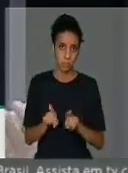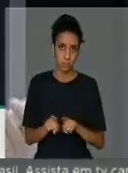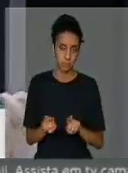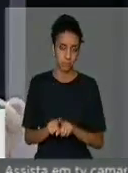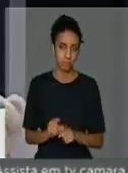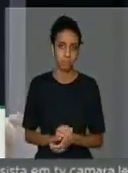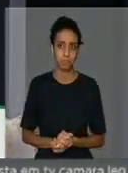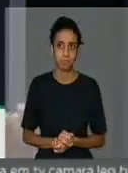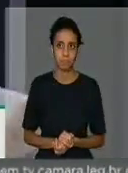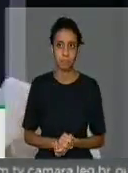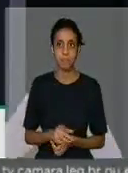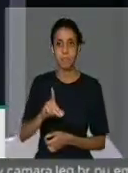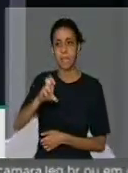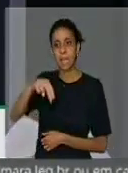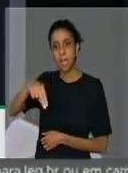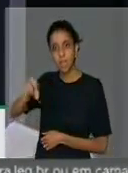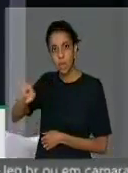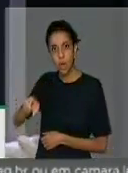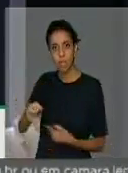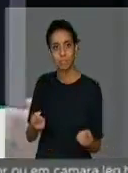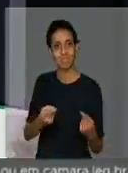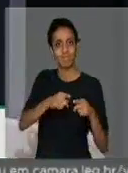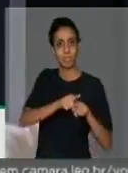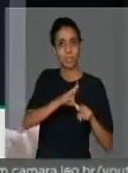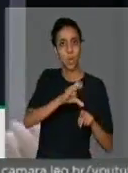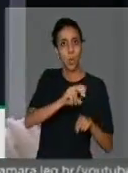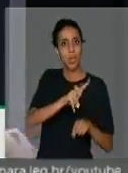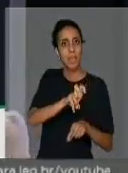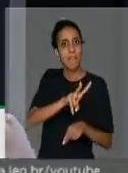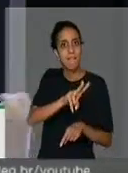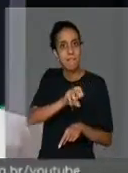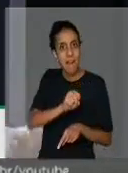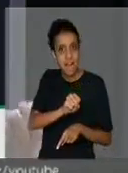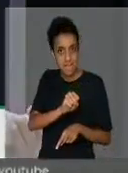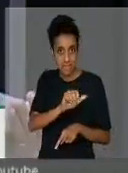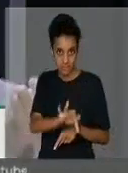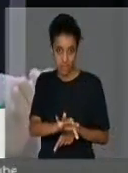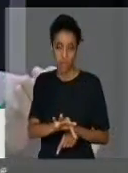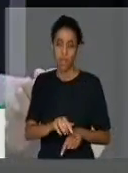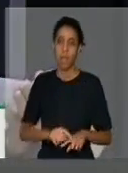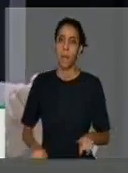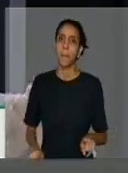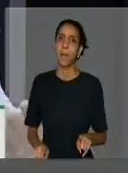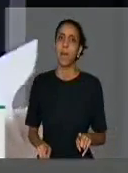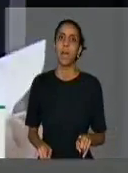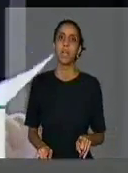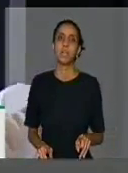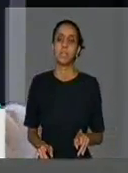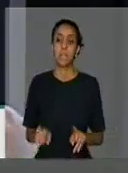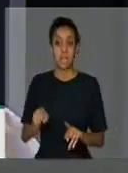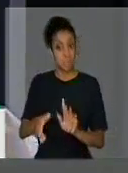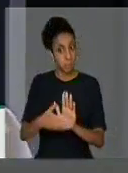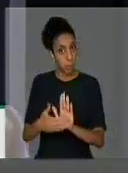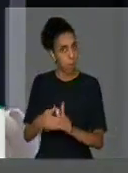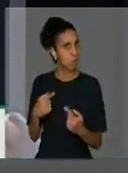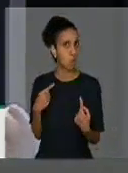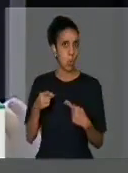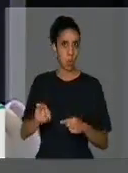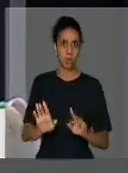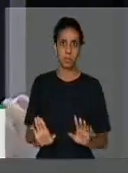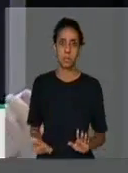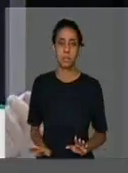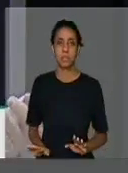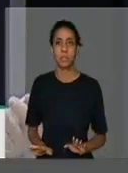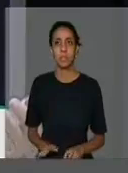fazer com que o Denox seja absorvido pela Codevasse. E nós queremos nos manifestar já contrário a qualquer essa proposta. Nós temos,